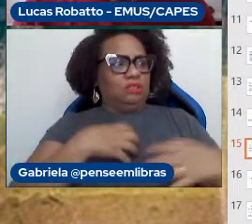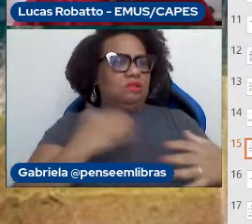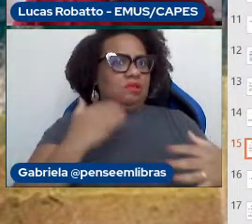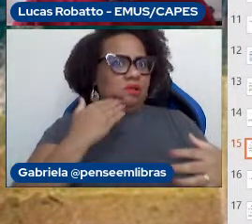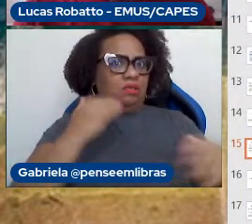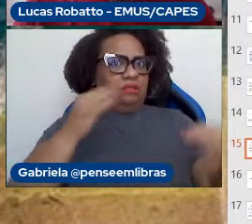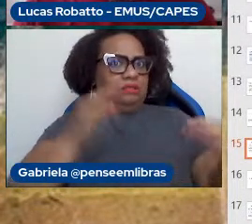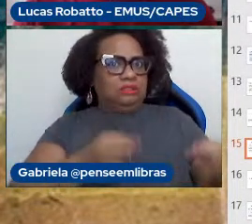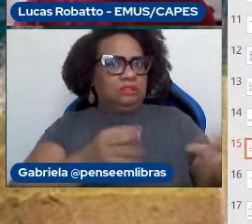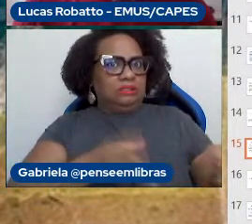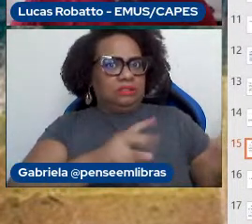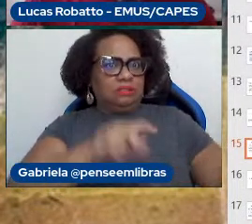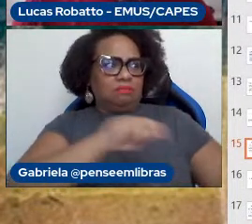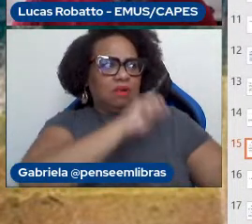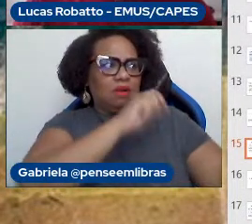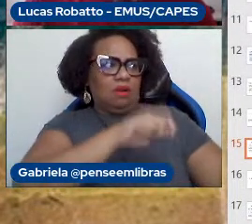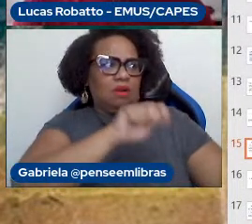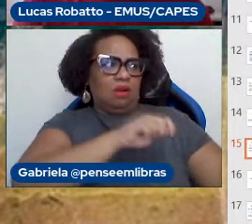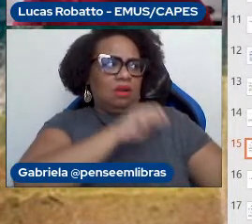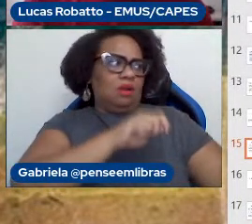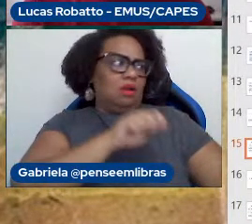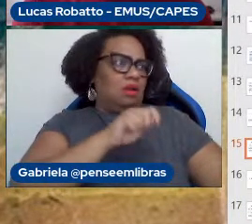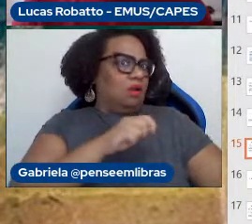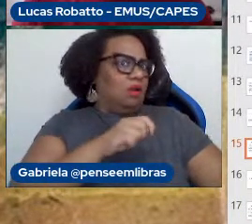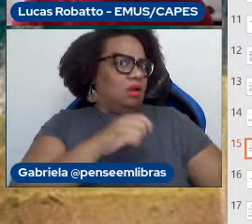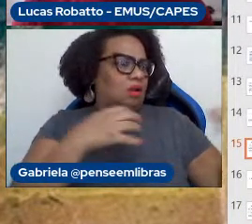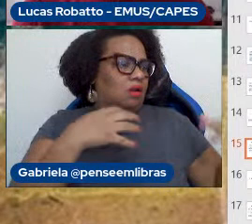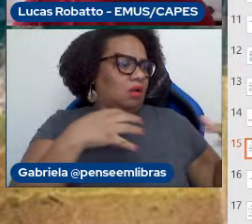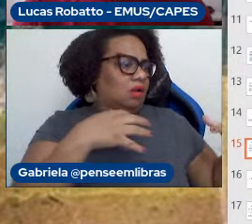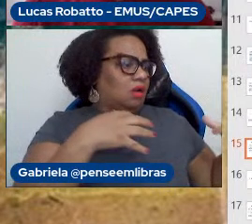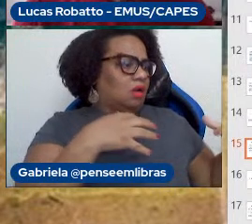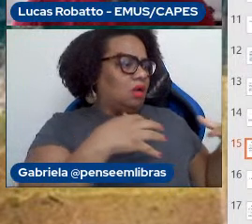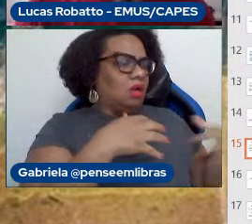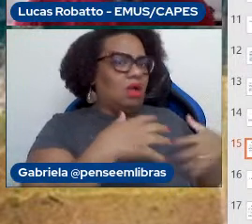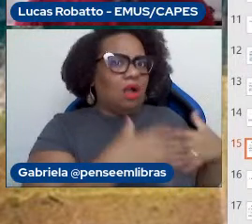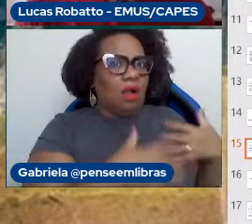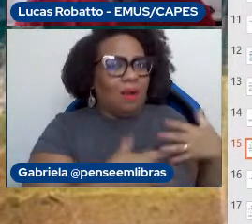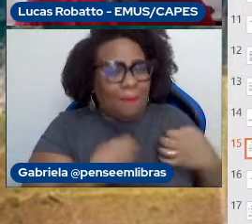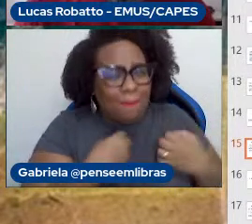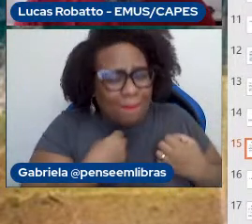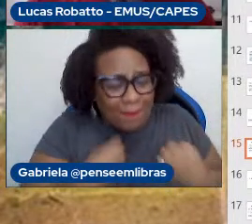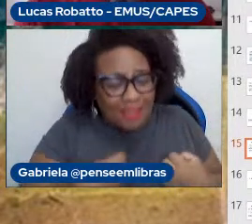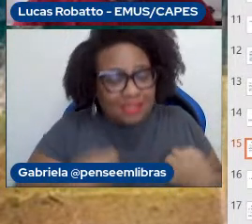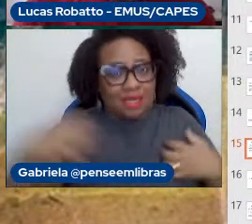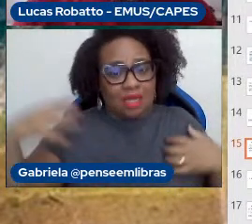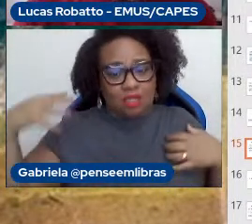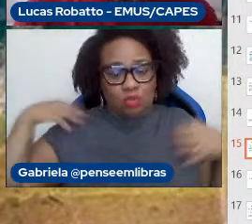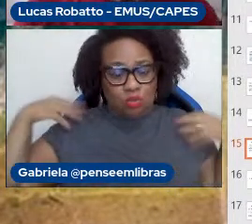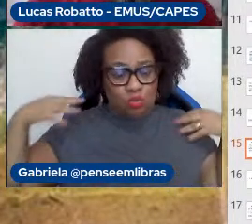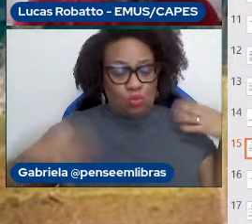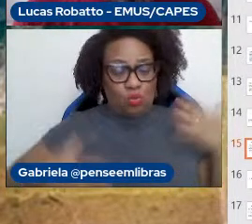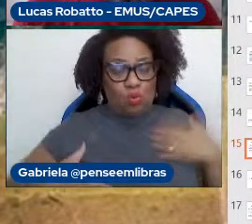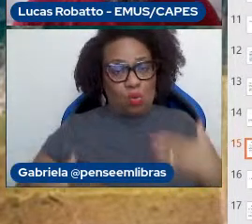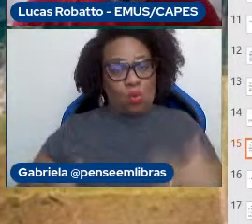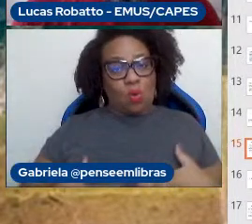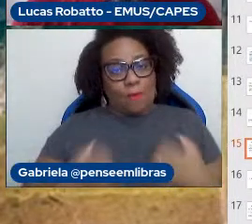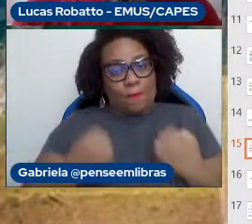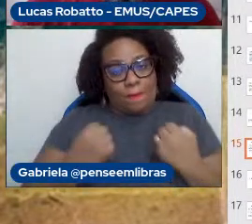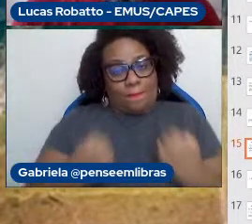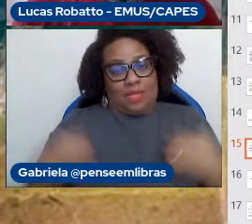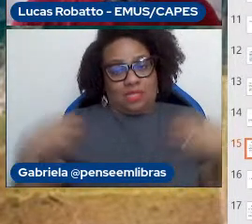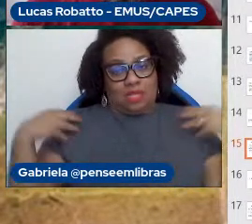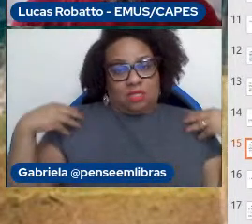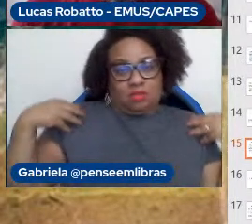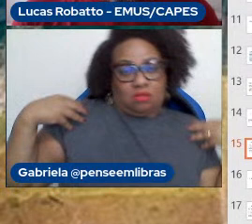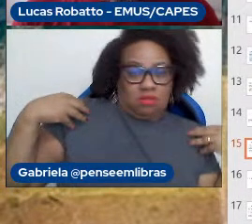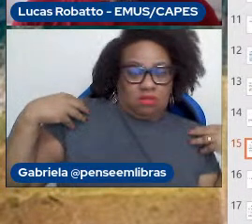alterando o corpo, está sobrecarregando partes do corpo. e isso